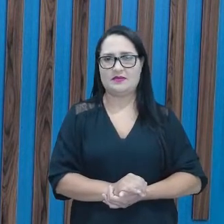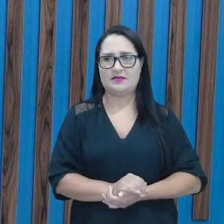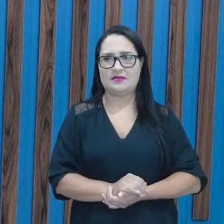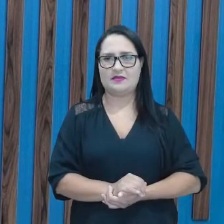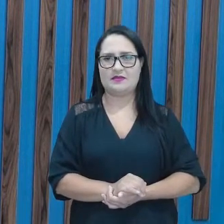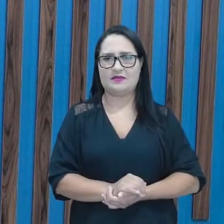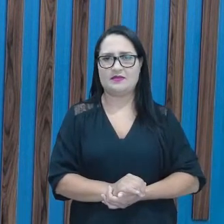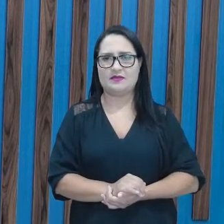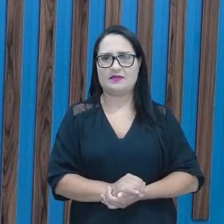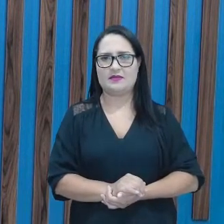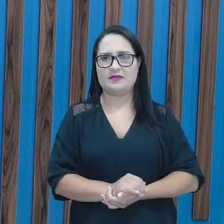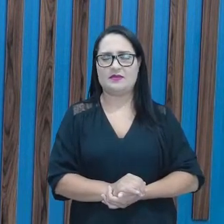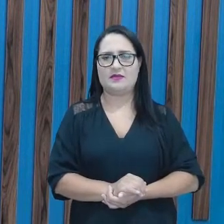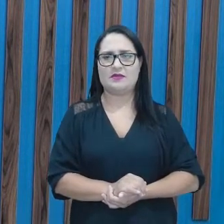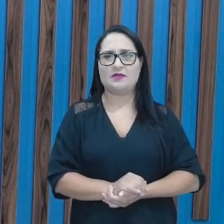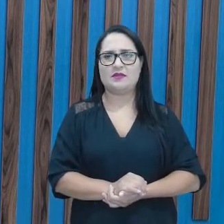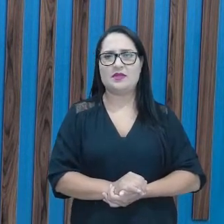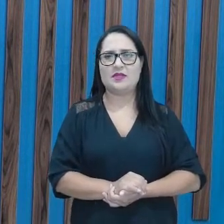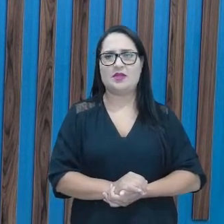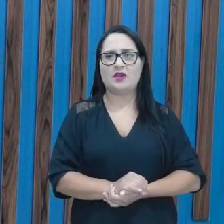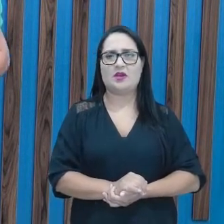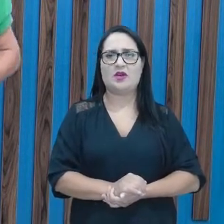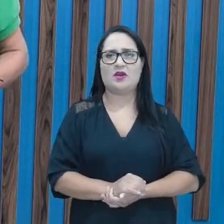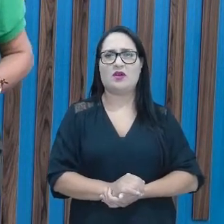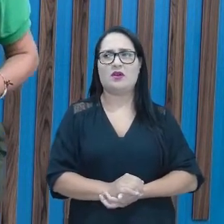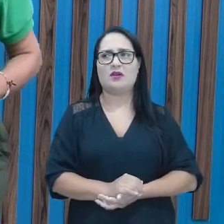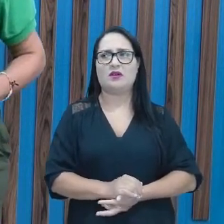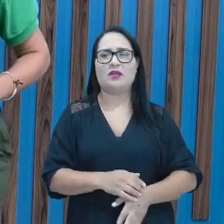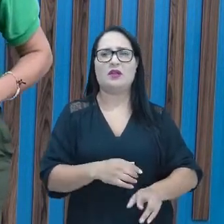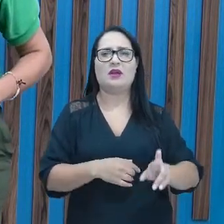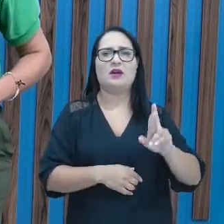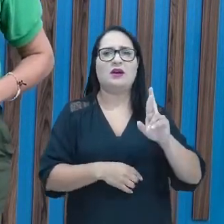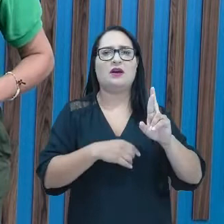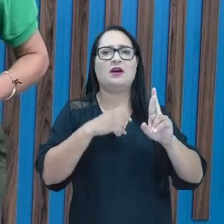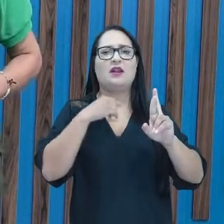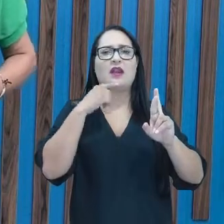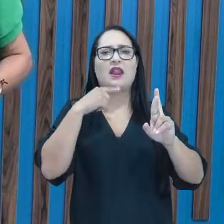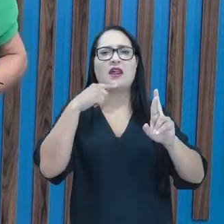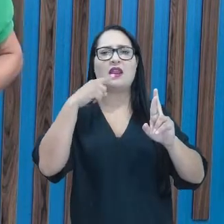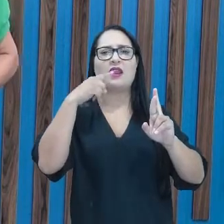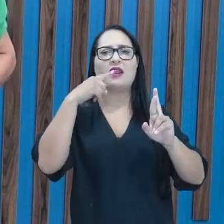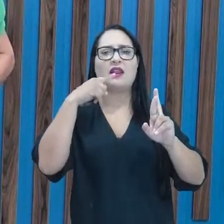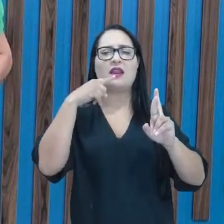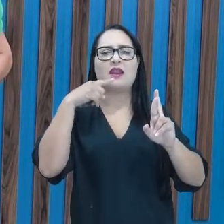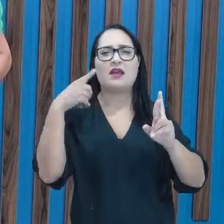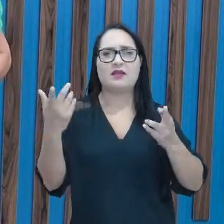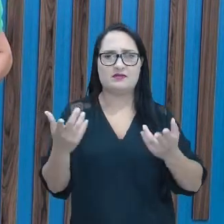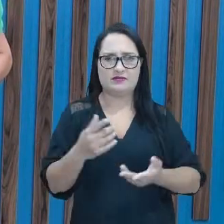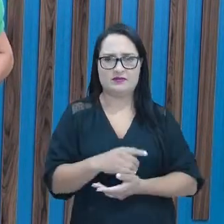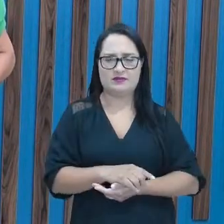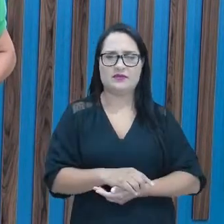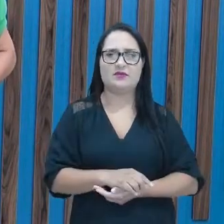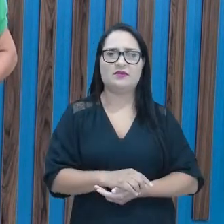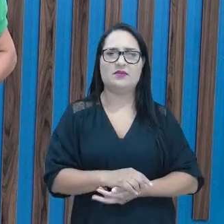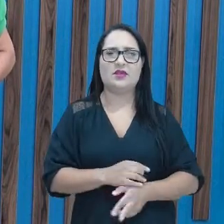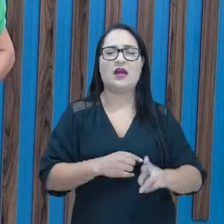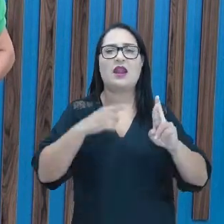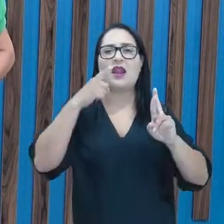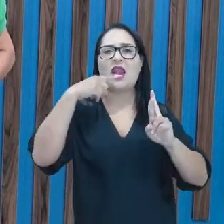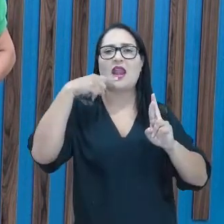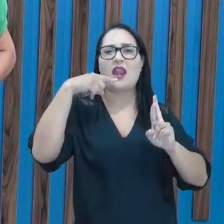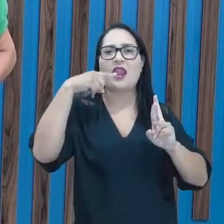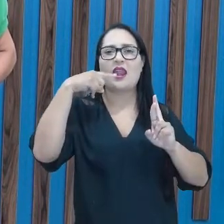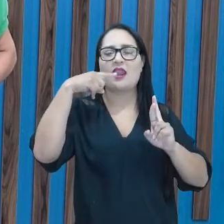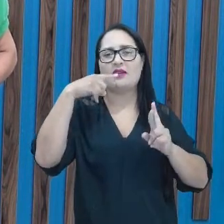o som fraco do R? R, R É a língua que vibra no céu da boca. R,